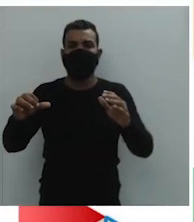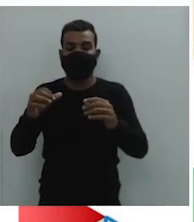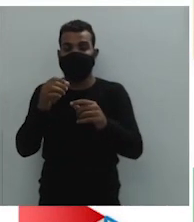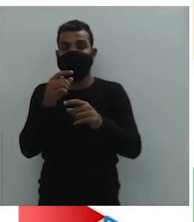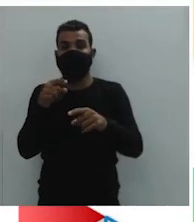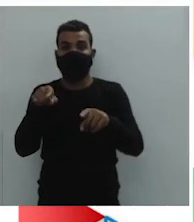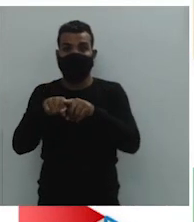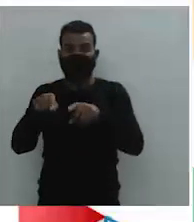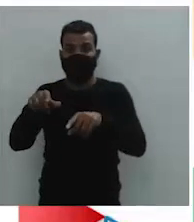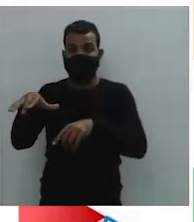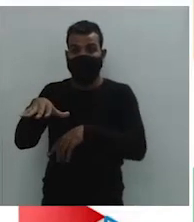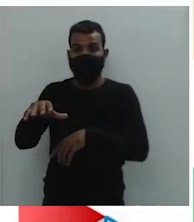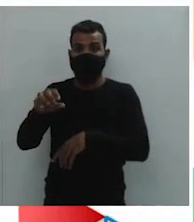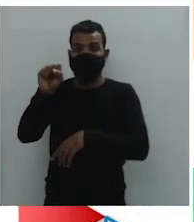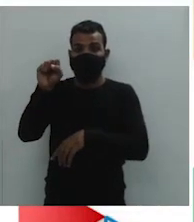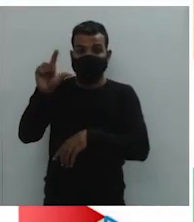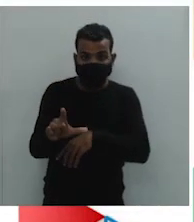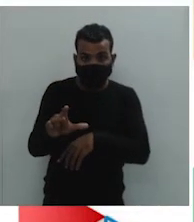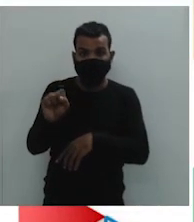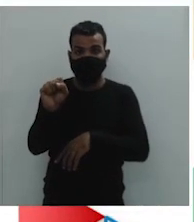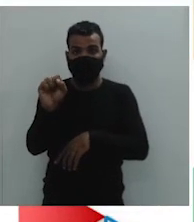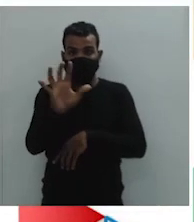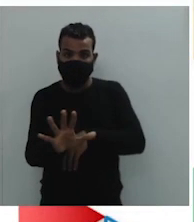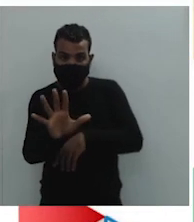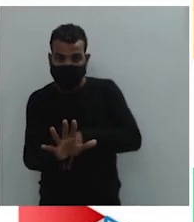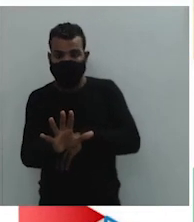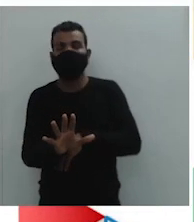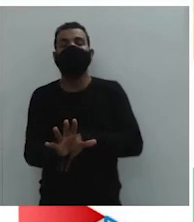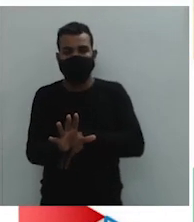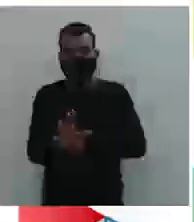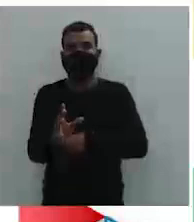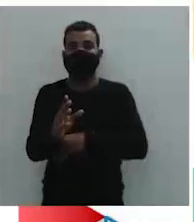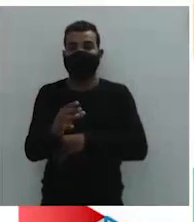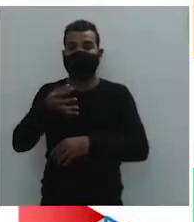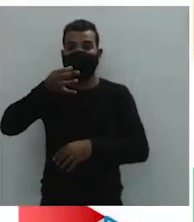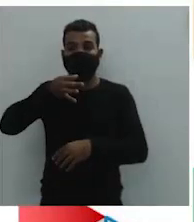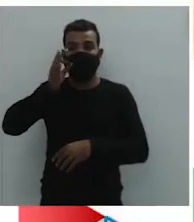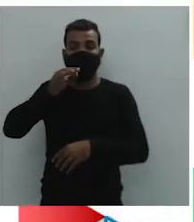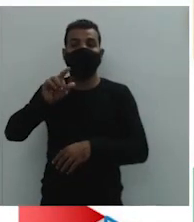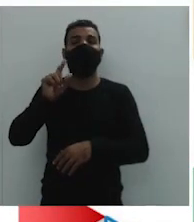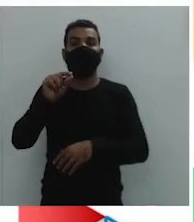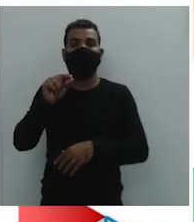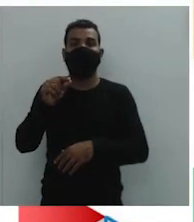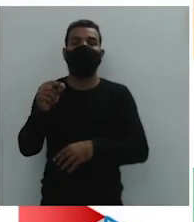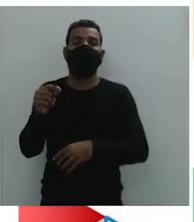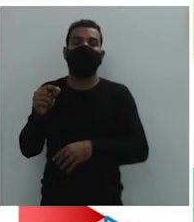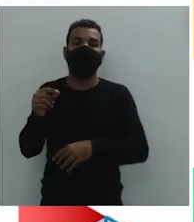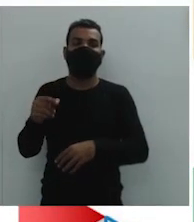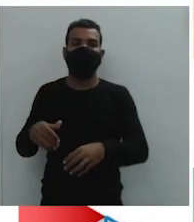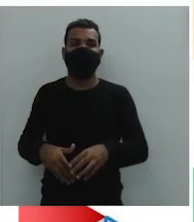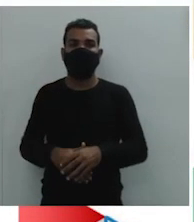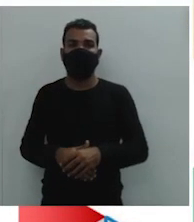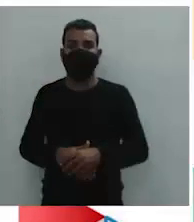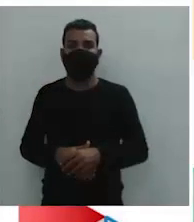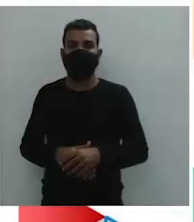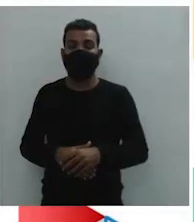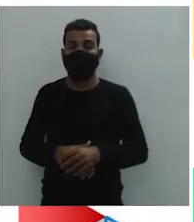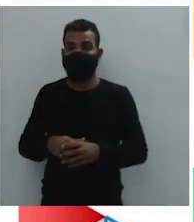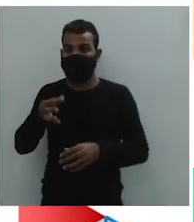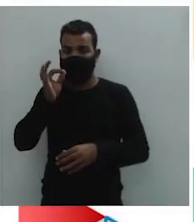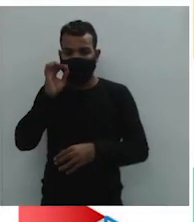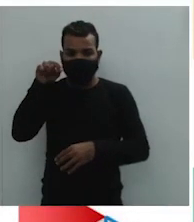naquela região sudeste e sul do Brasil, certo? O café, ele encontrou o solo